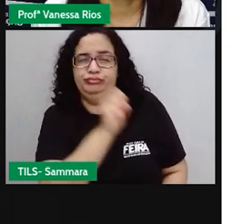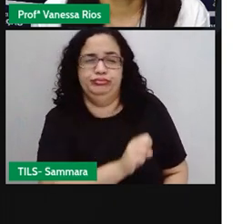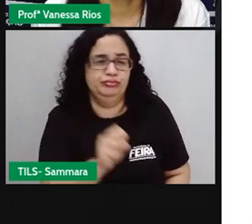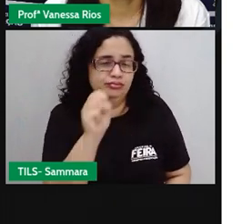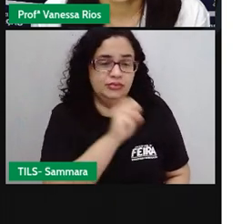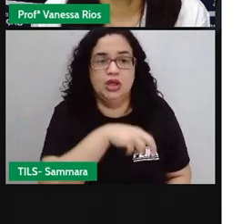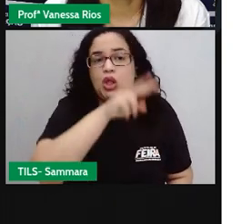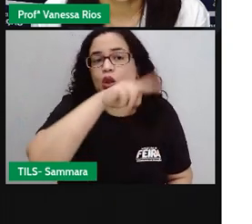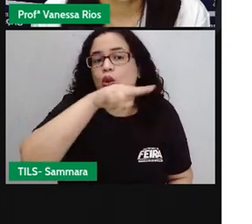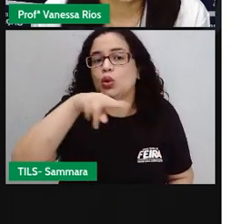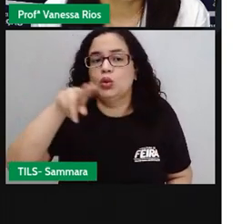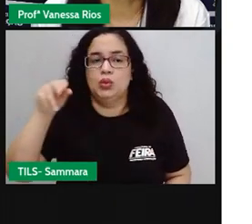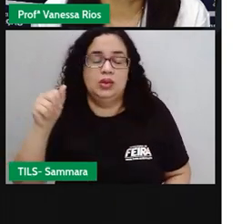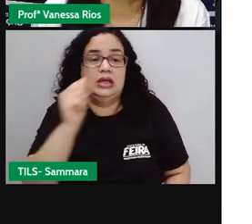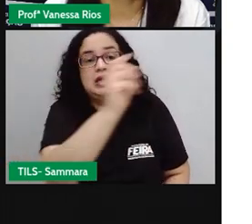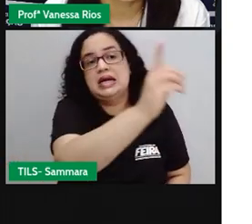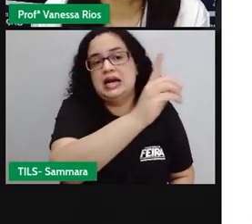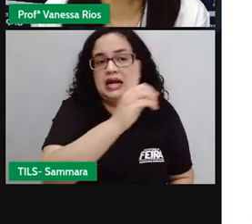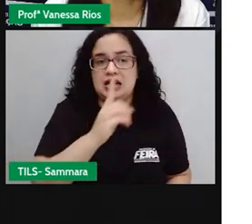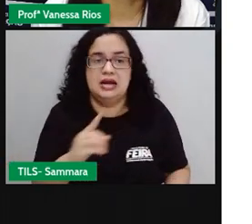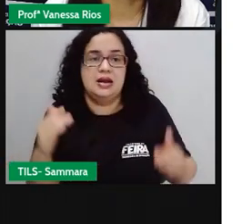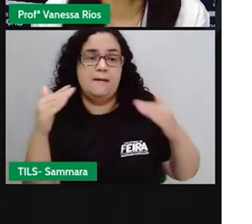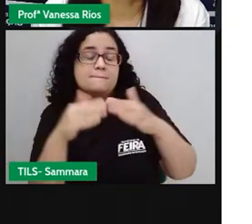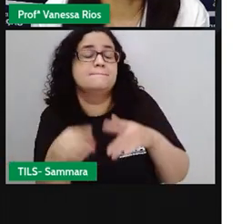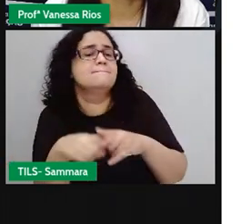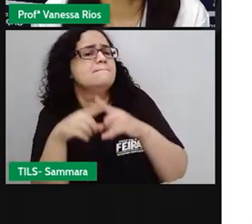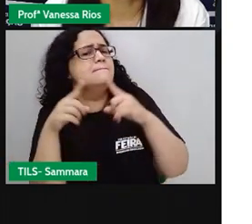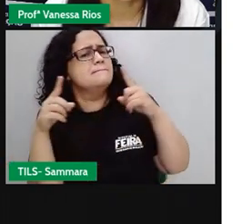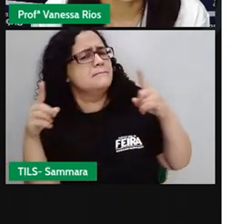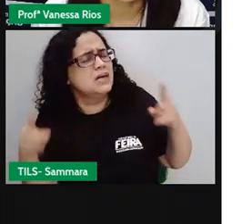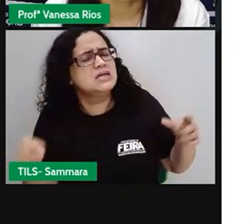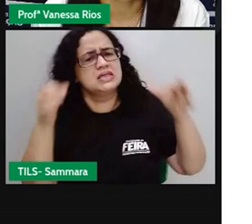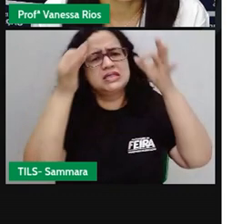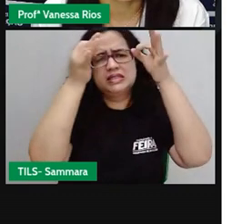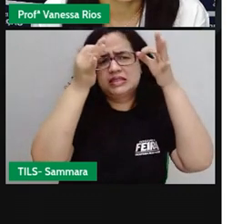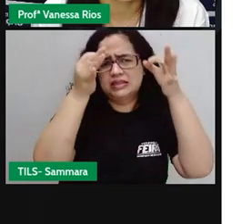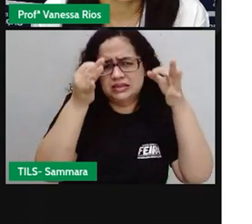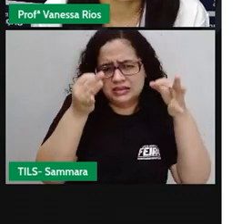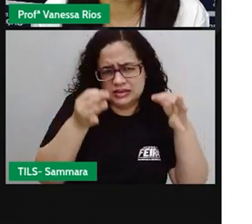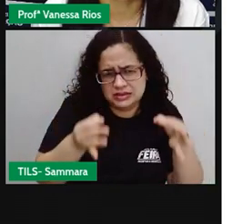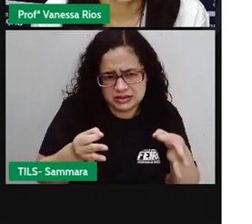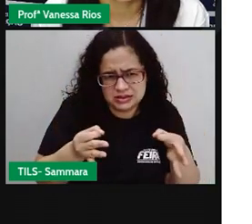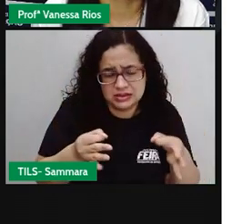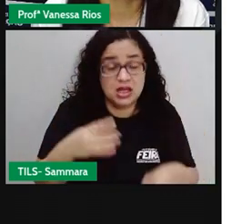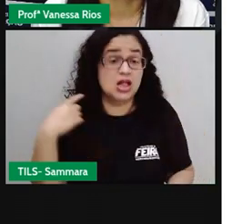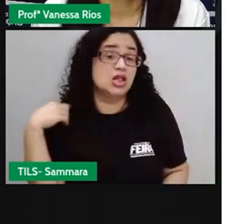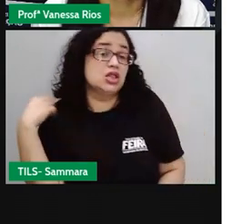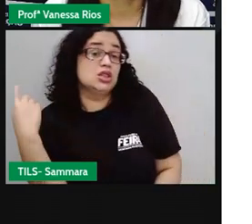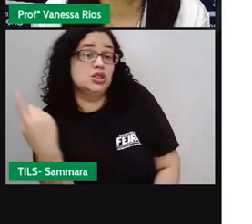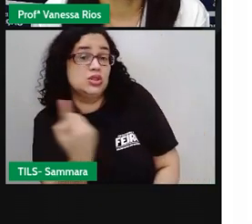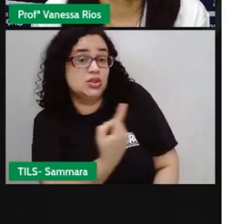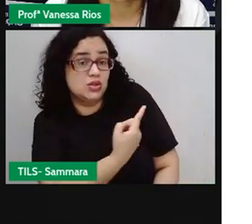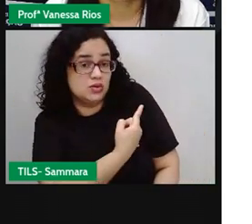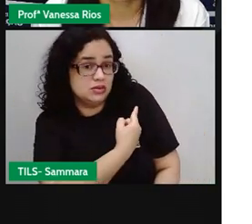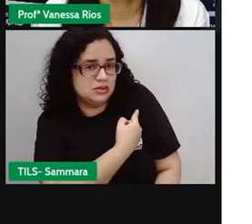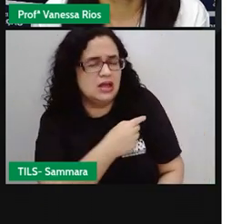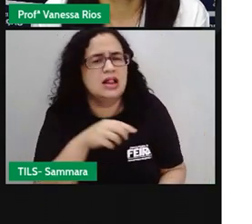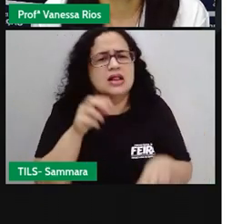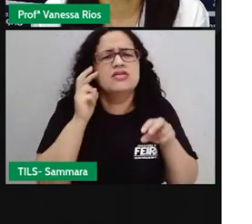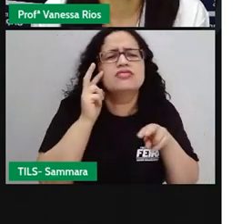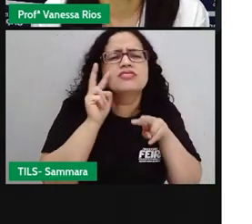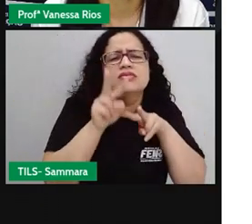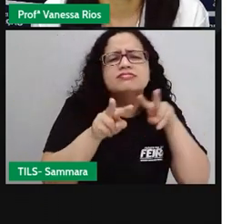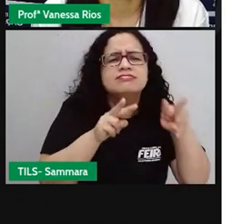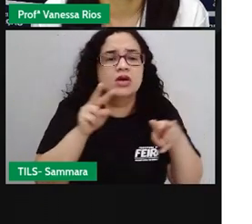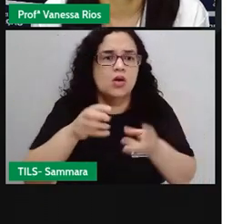Nunca entrado na casa, mas a certeza de que, se isso, nós, avenemos